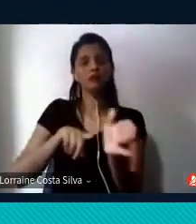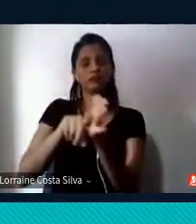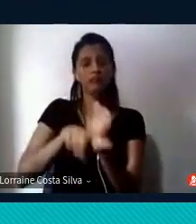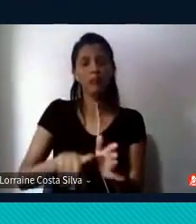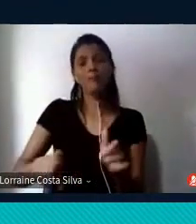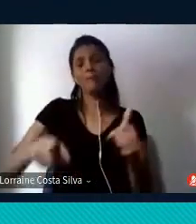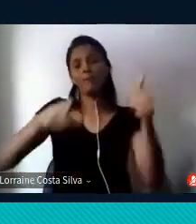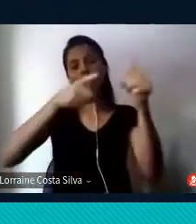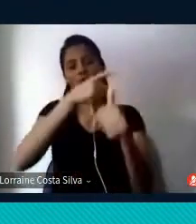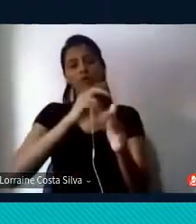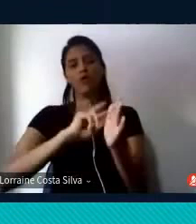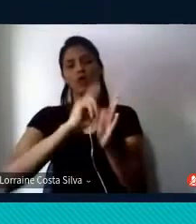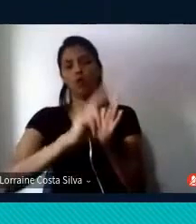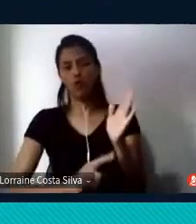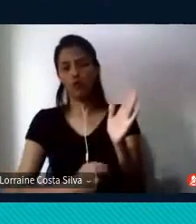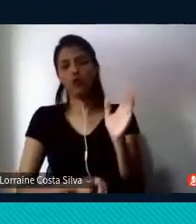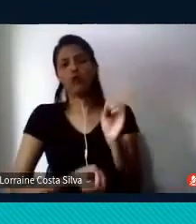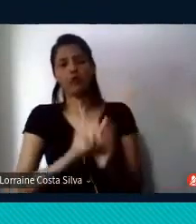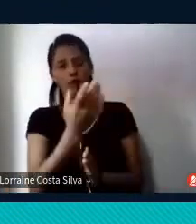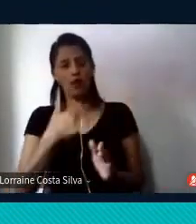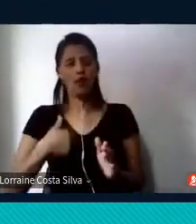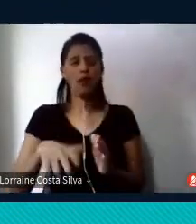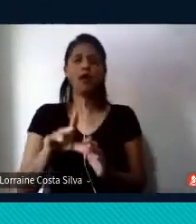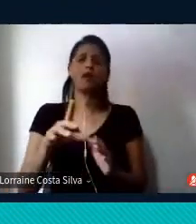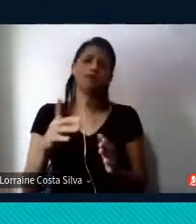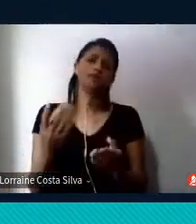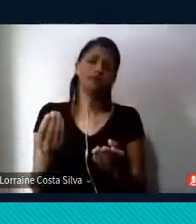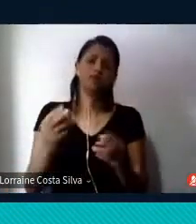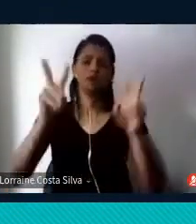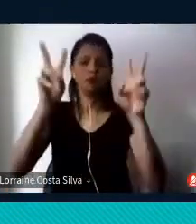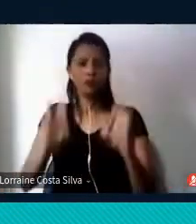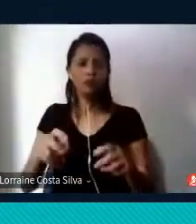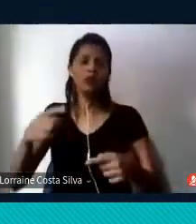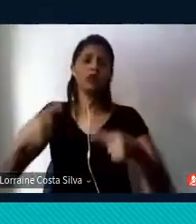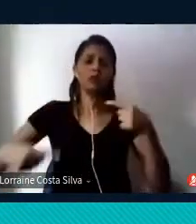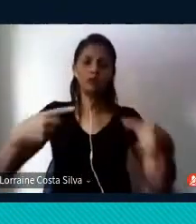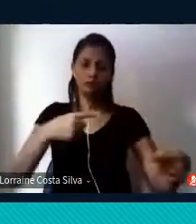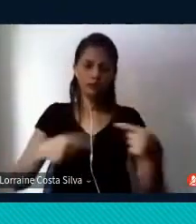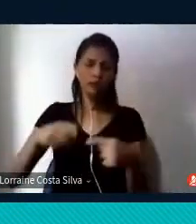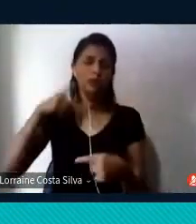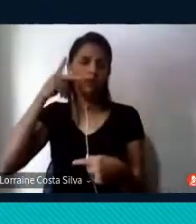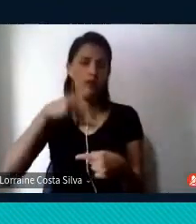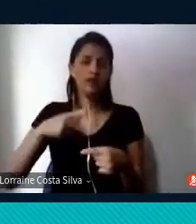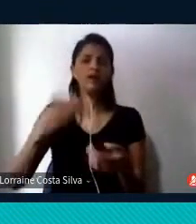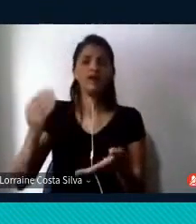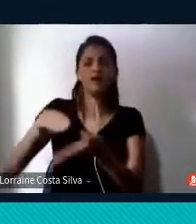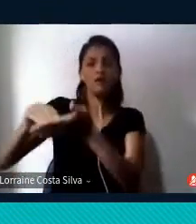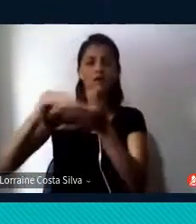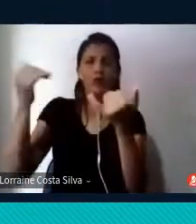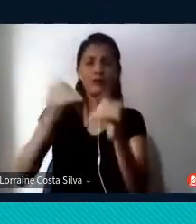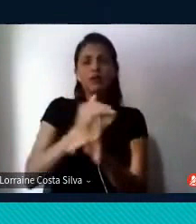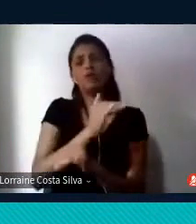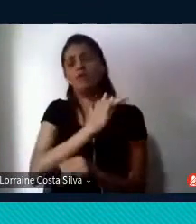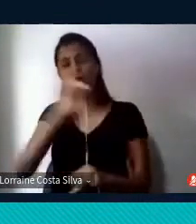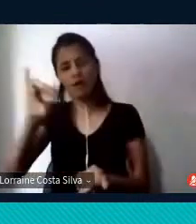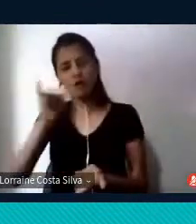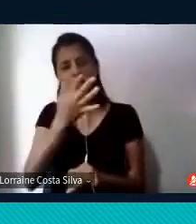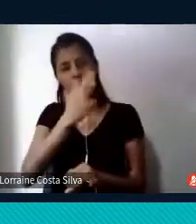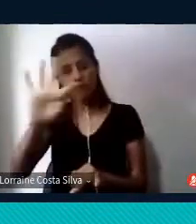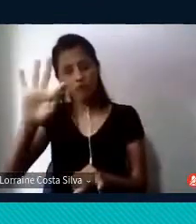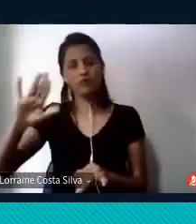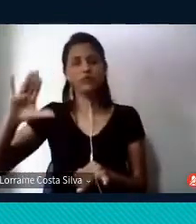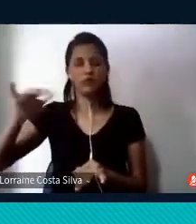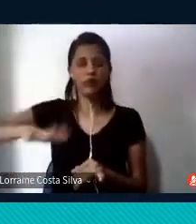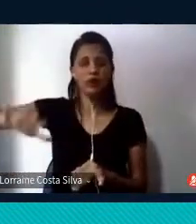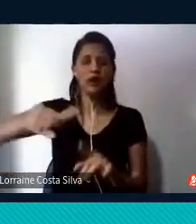para subsidiar discussões sobre políticas públicas sobre a desinformação científica, iniciativas tanto de comunicação científica como